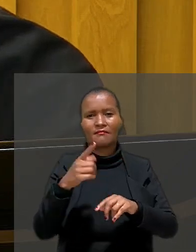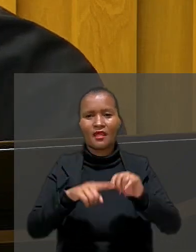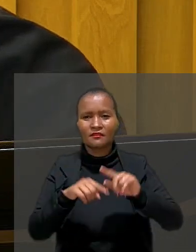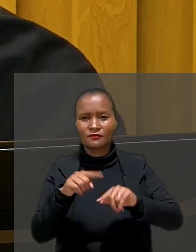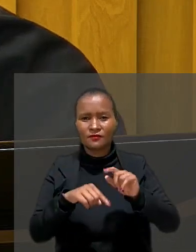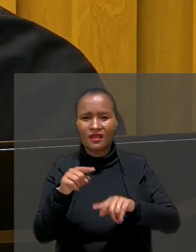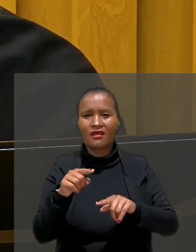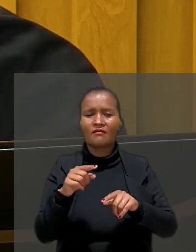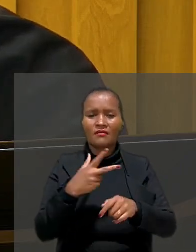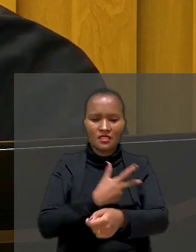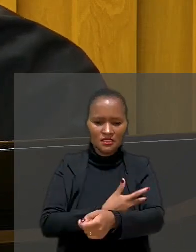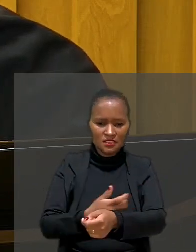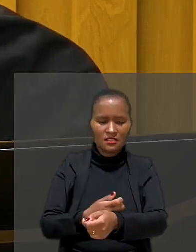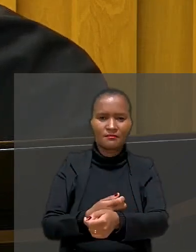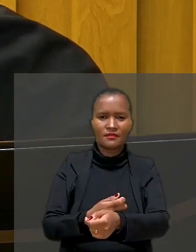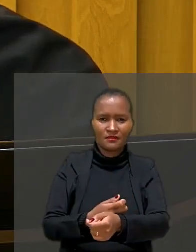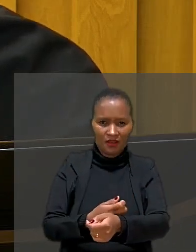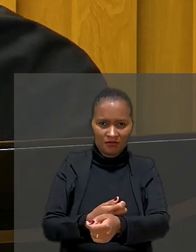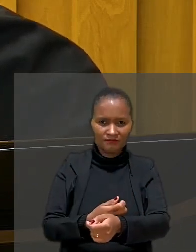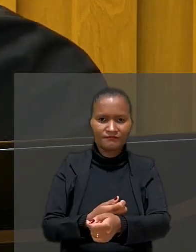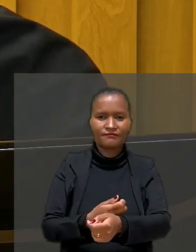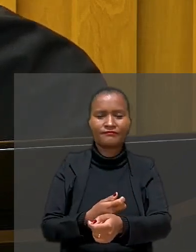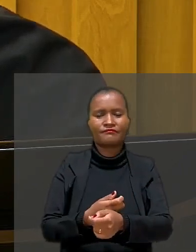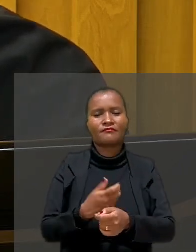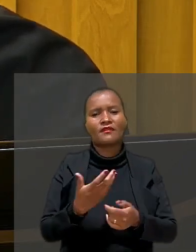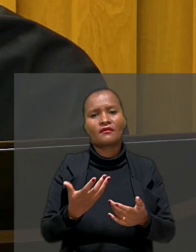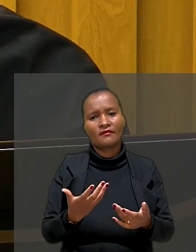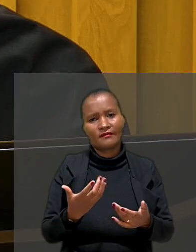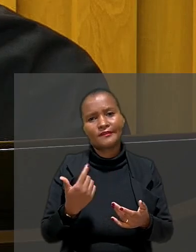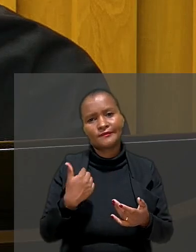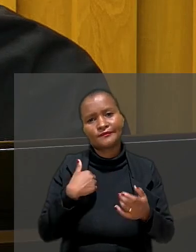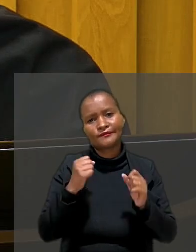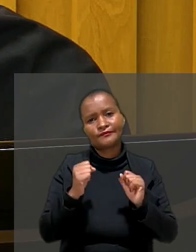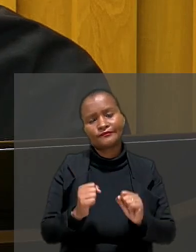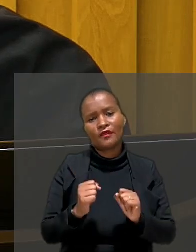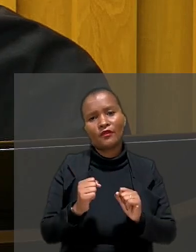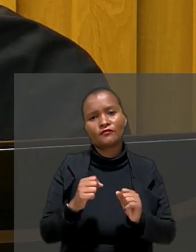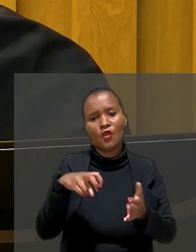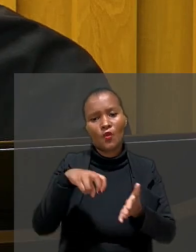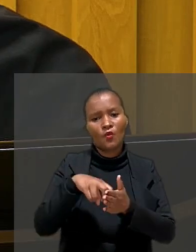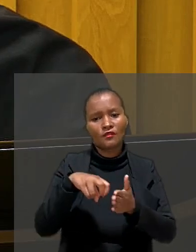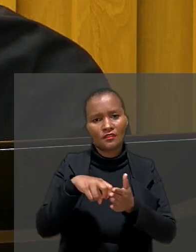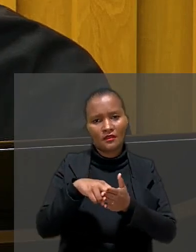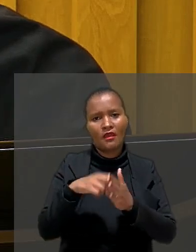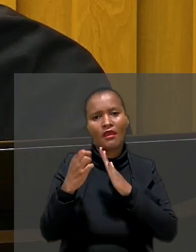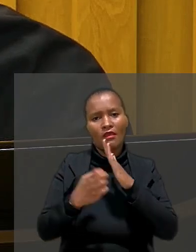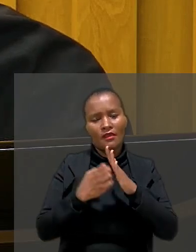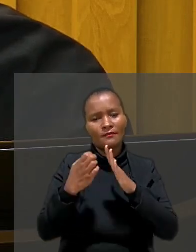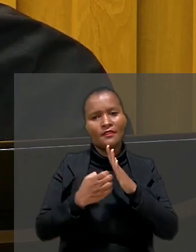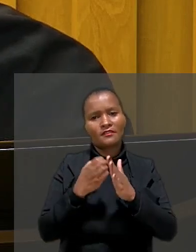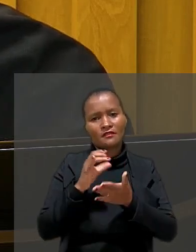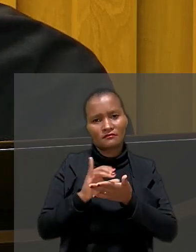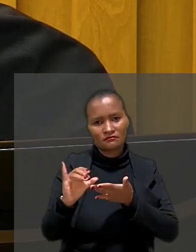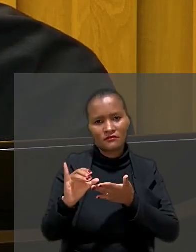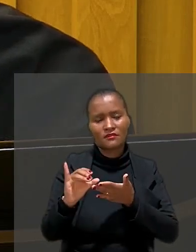realização de exames toxicológicos, dou-lhe provimento para condenar as rezas à indenização